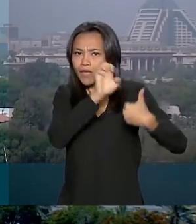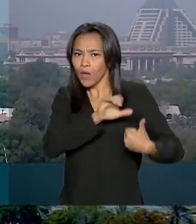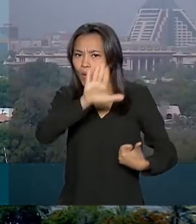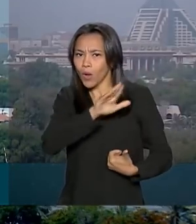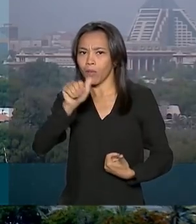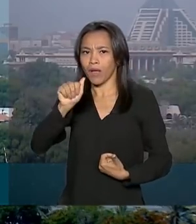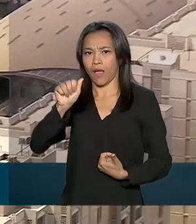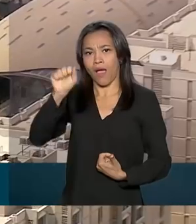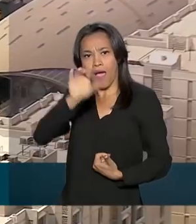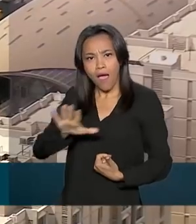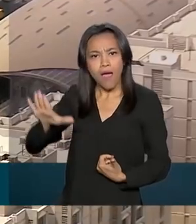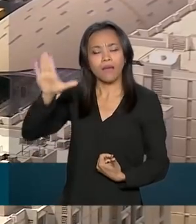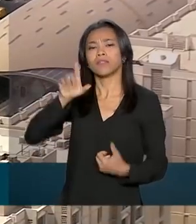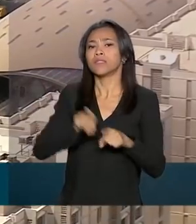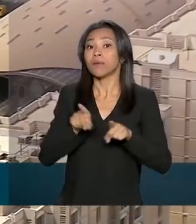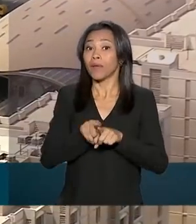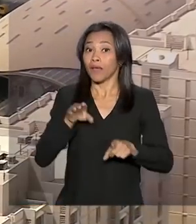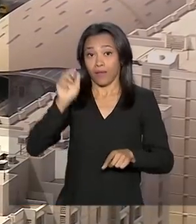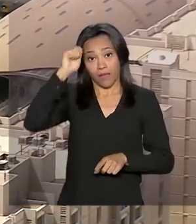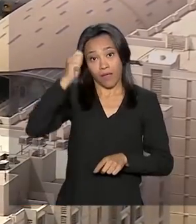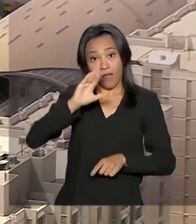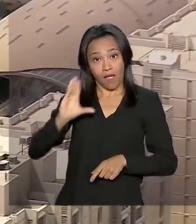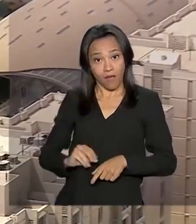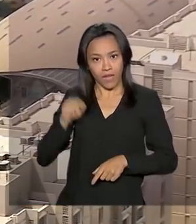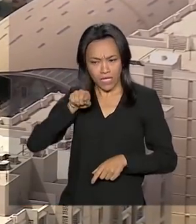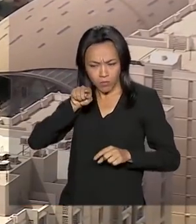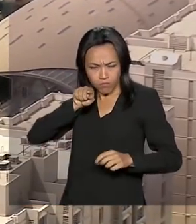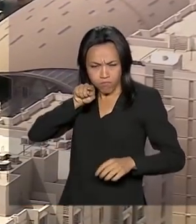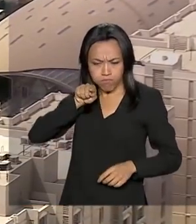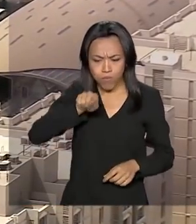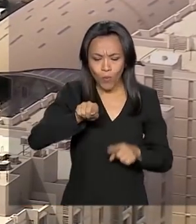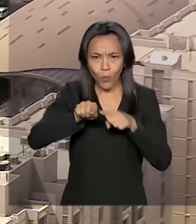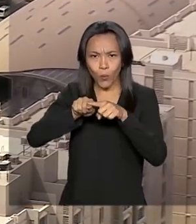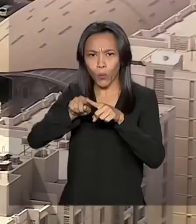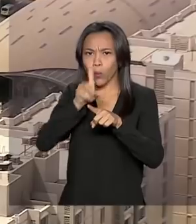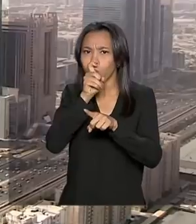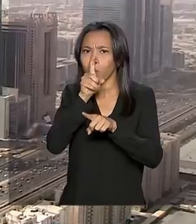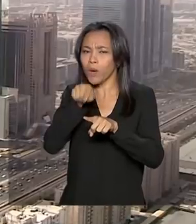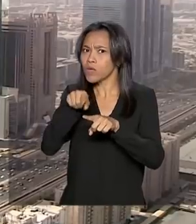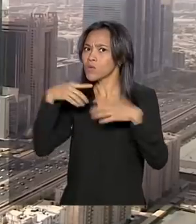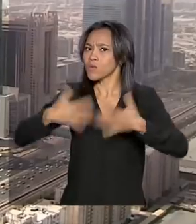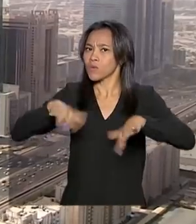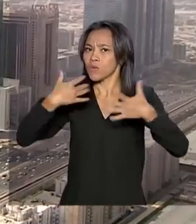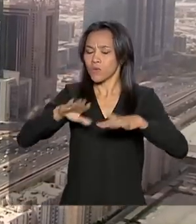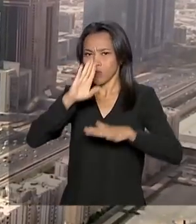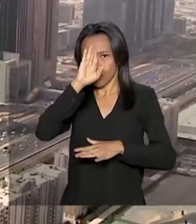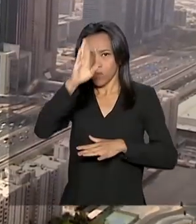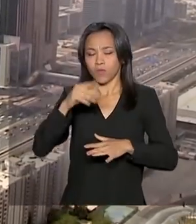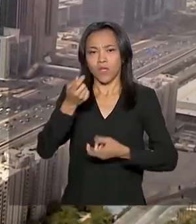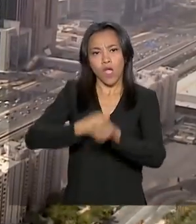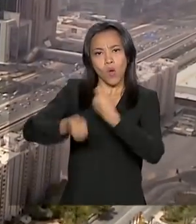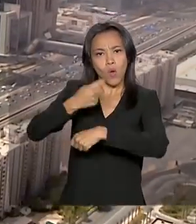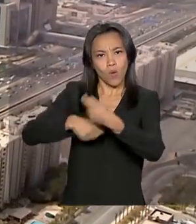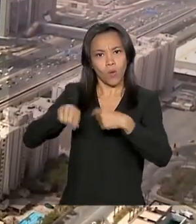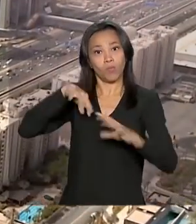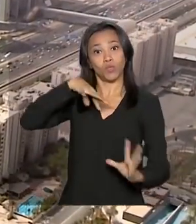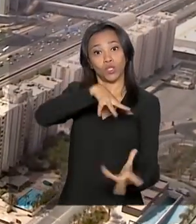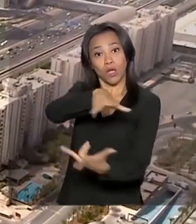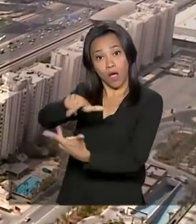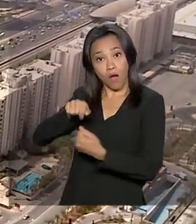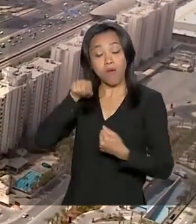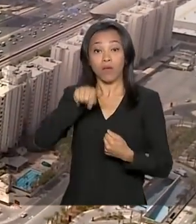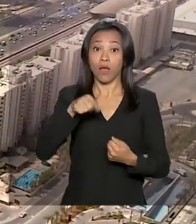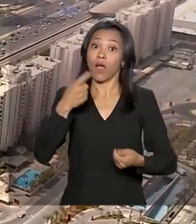Ásia e África, os Emirados tornaram-se um dos centros do comércio mundial. Apesar da economia ainda estar